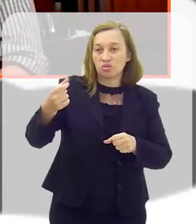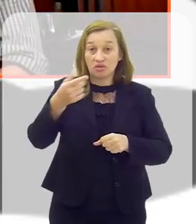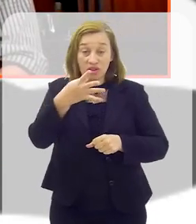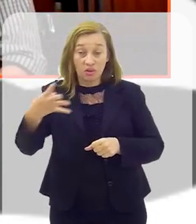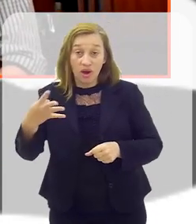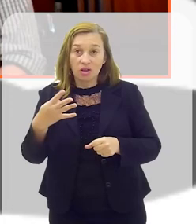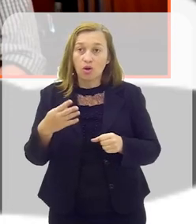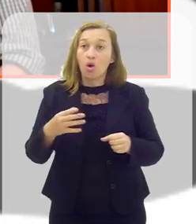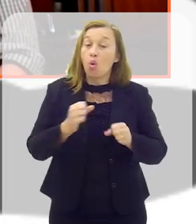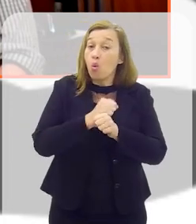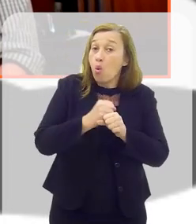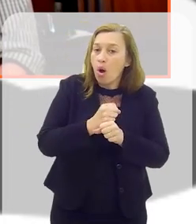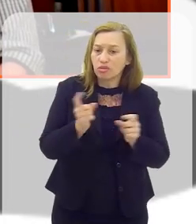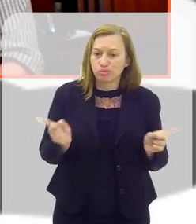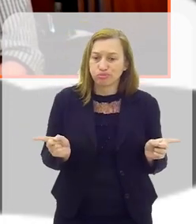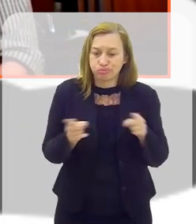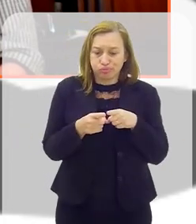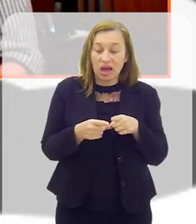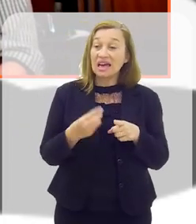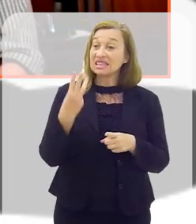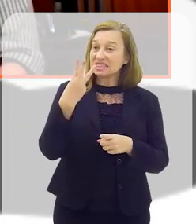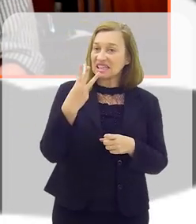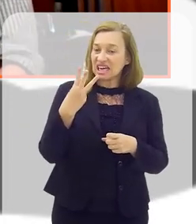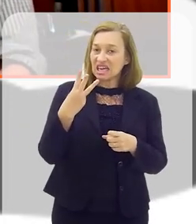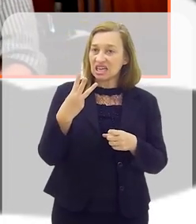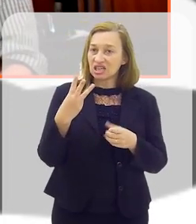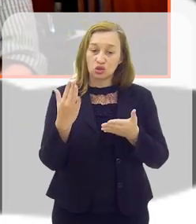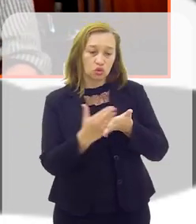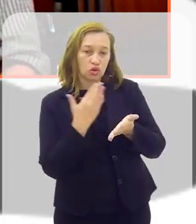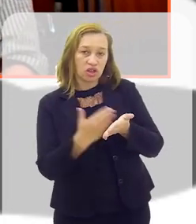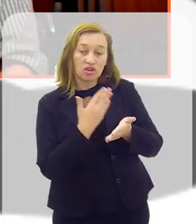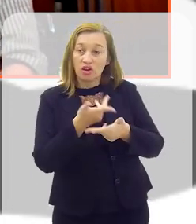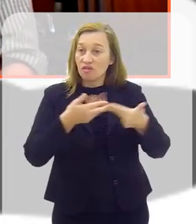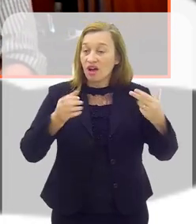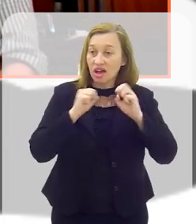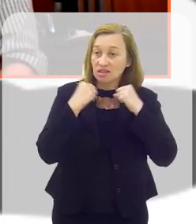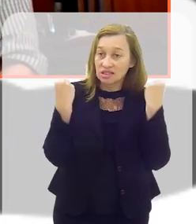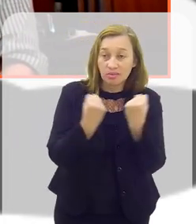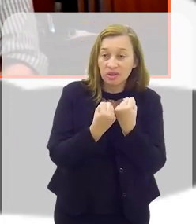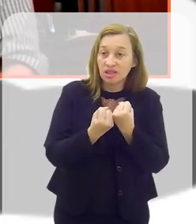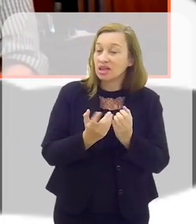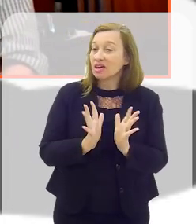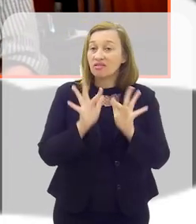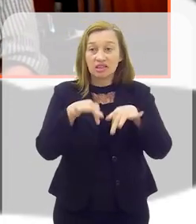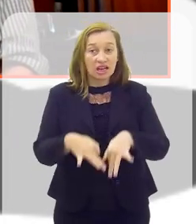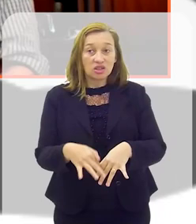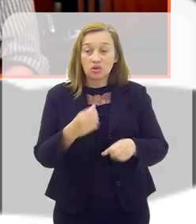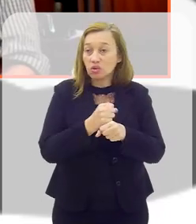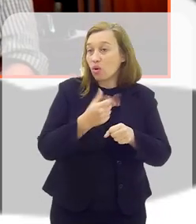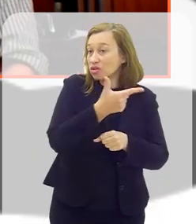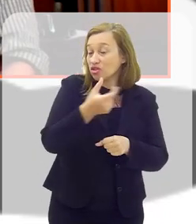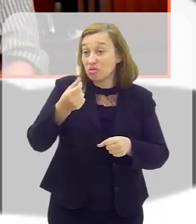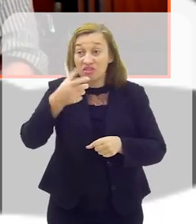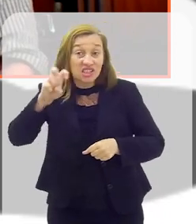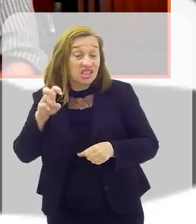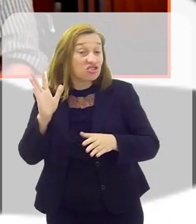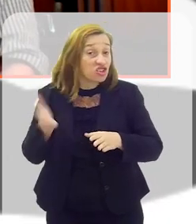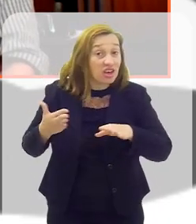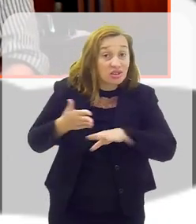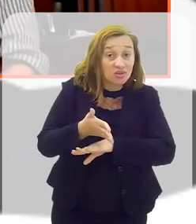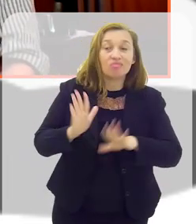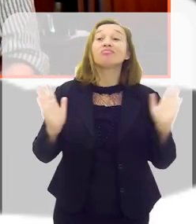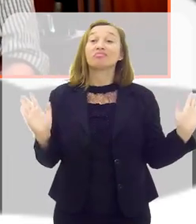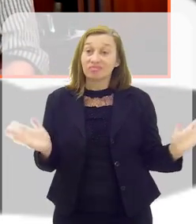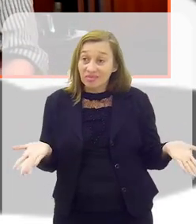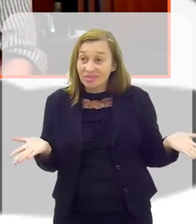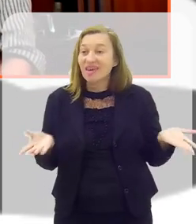mas o ano ficou curto, né? Três livros, mais uma série de seminários, já acabou, já estamos em 2025. É verdade.